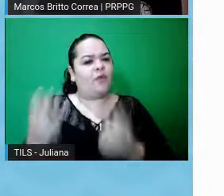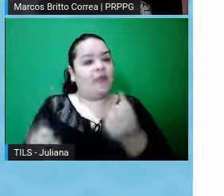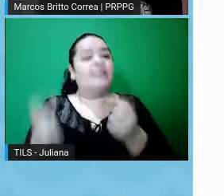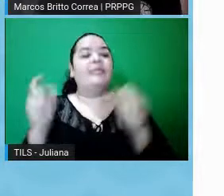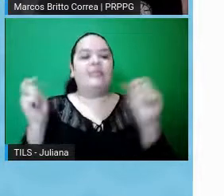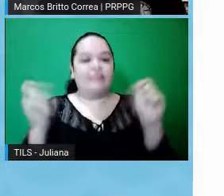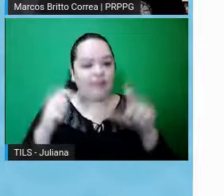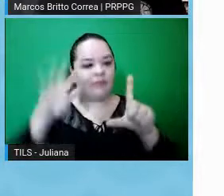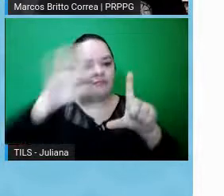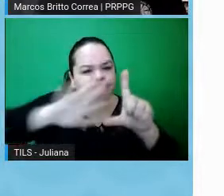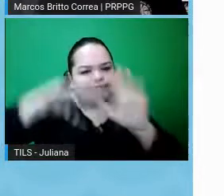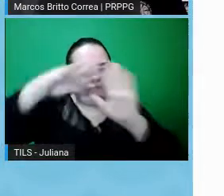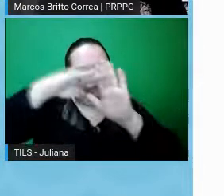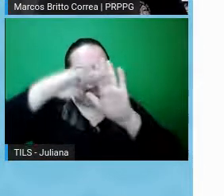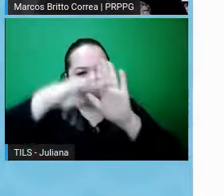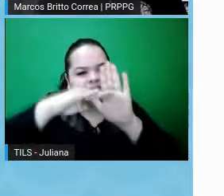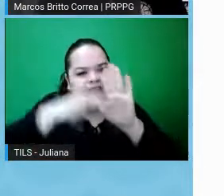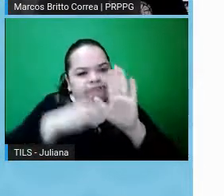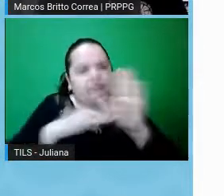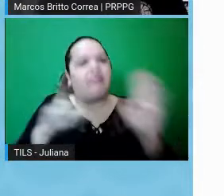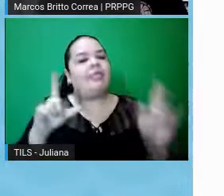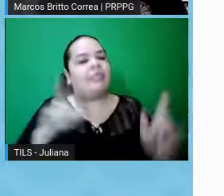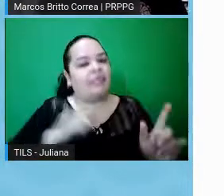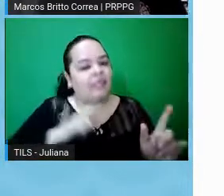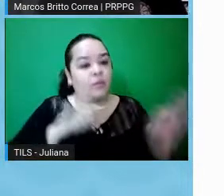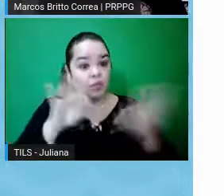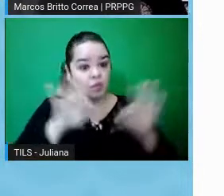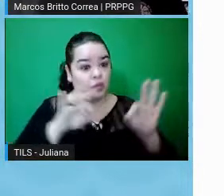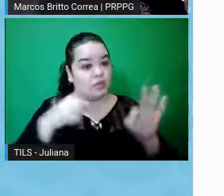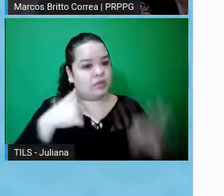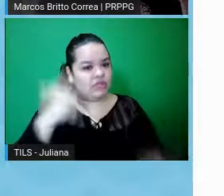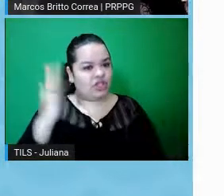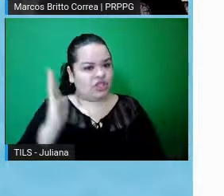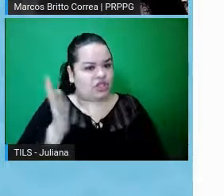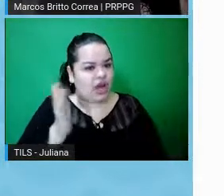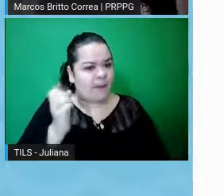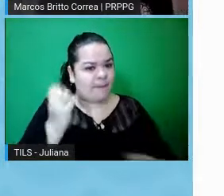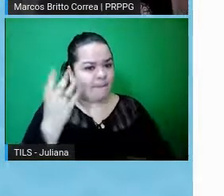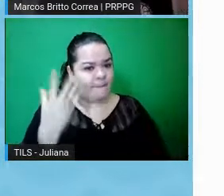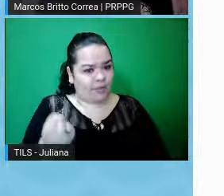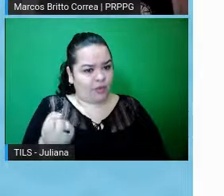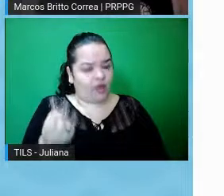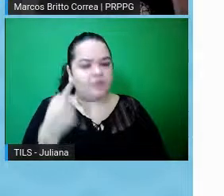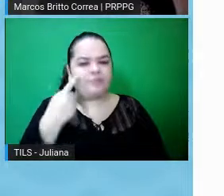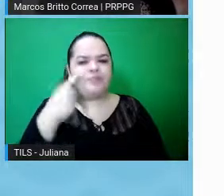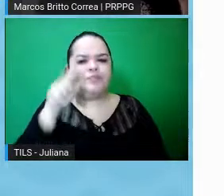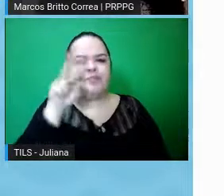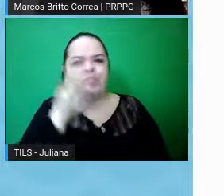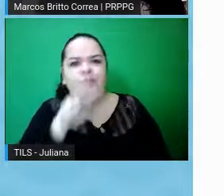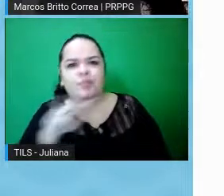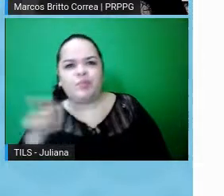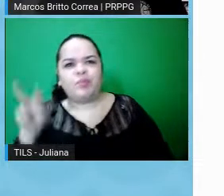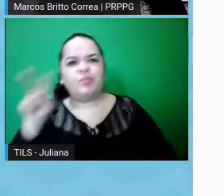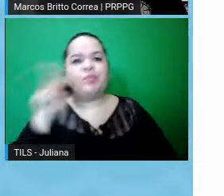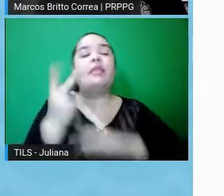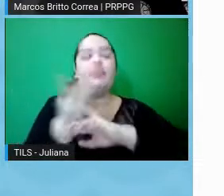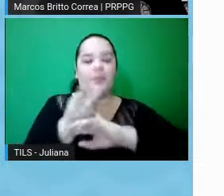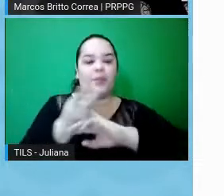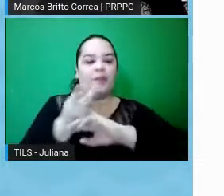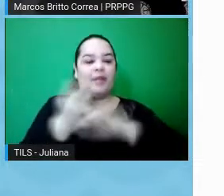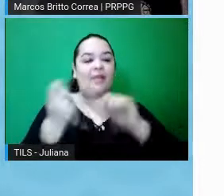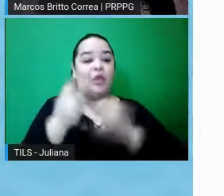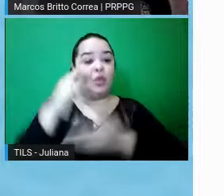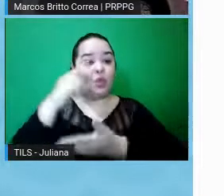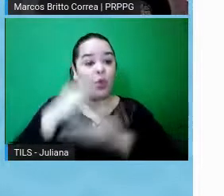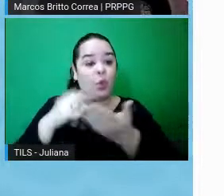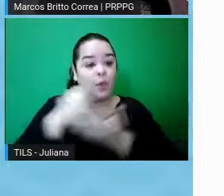às vezes até se eu estou participando de algum projeto, ou se tem algum projeto que eu quero saber se já foi aprovado, eu posso pesquisar na plataforma. E toda a documentação